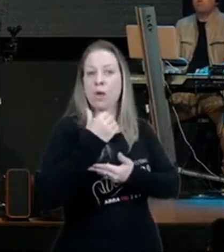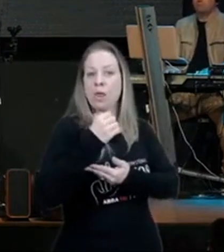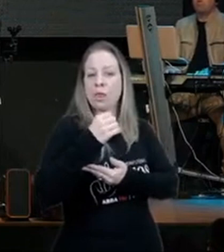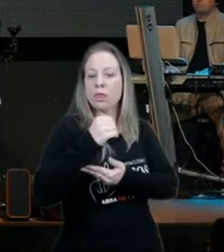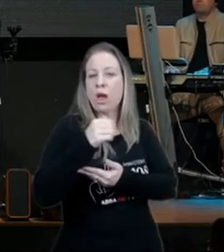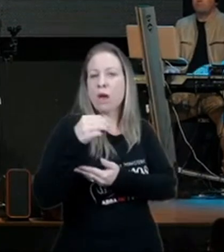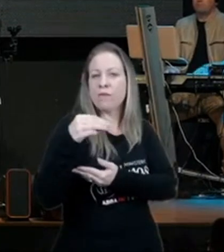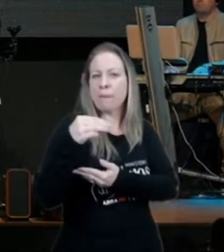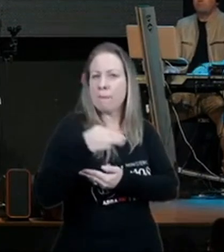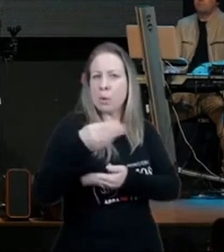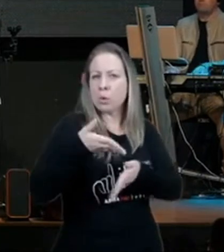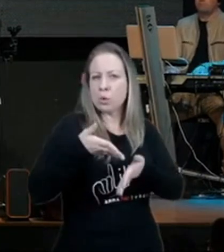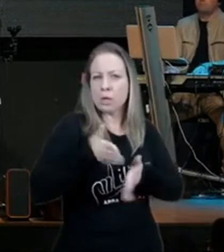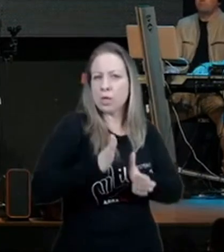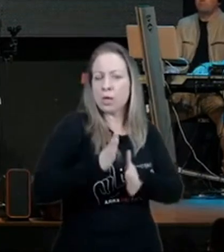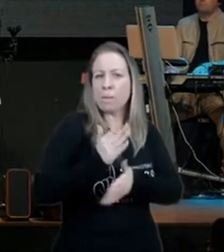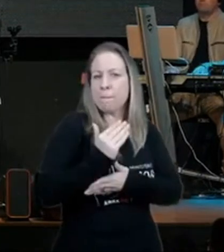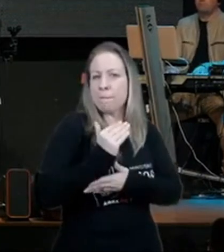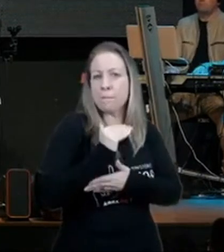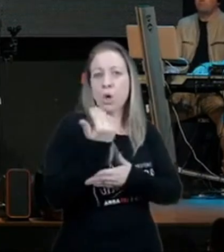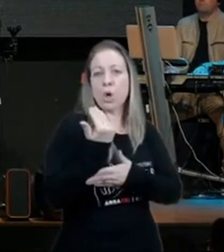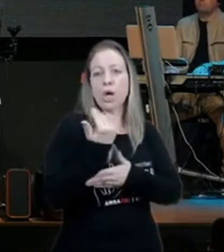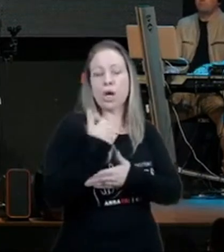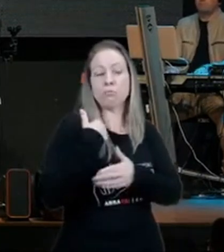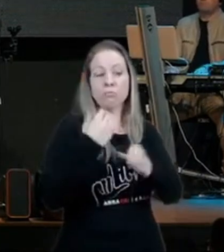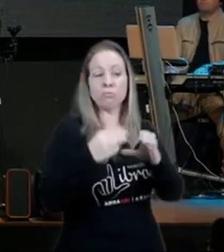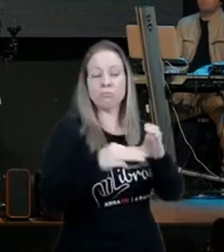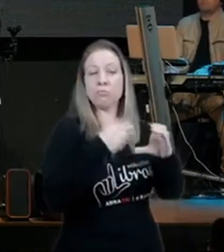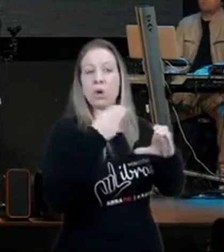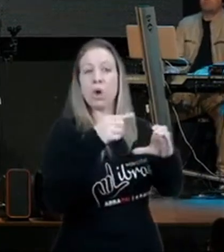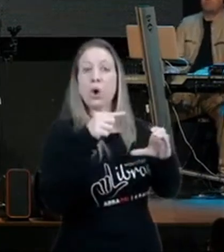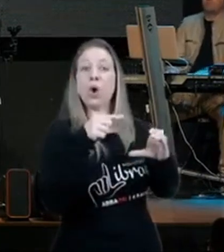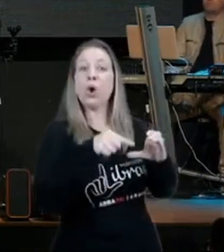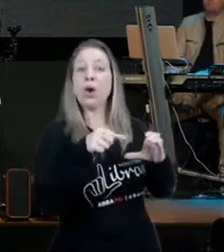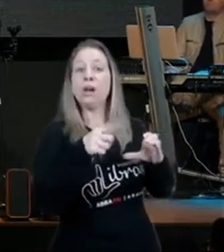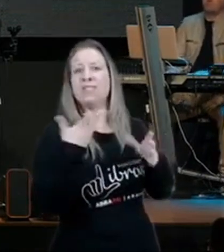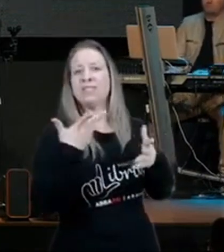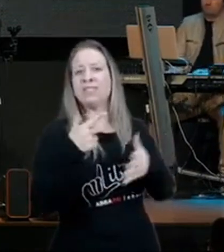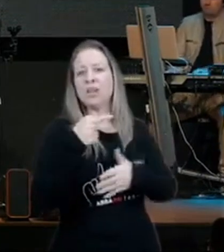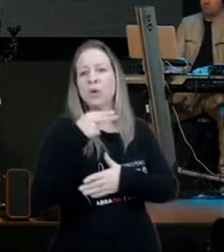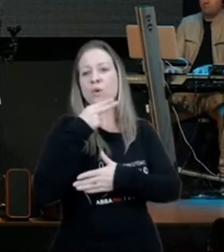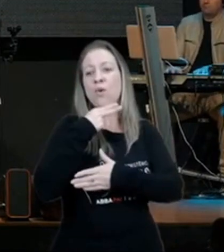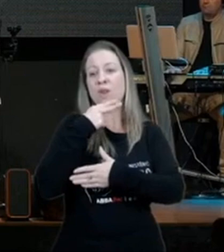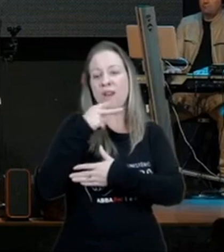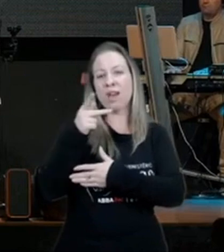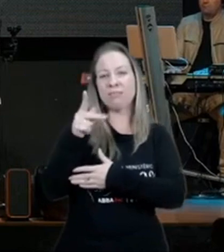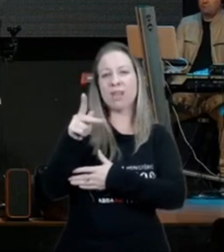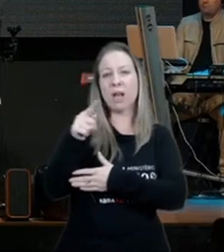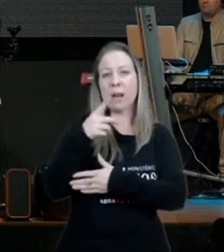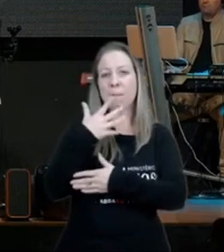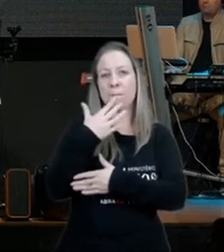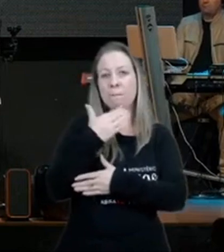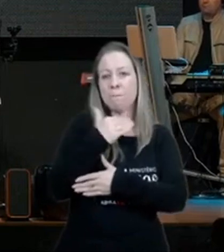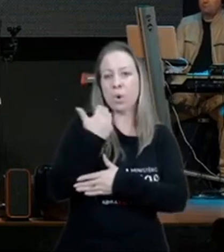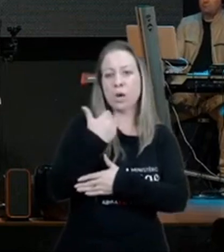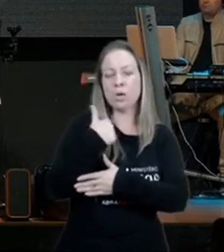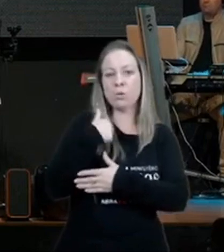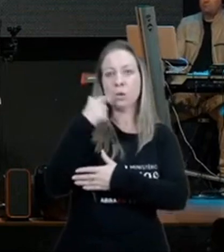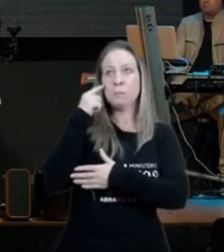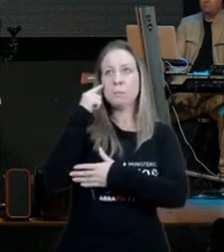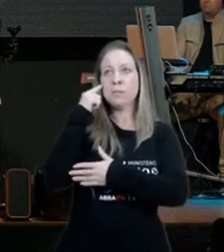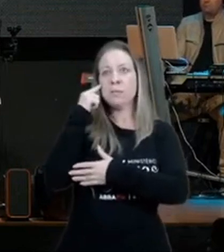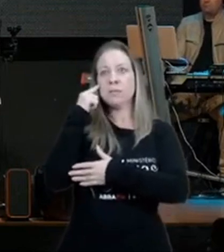um bebê, e eu recebi a mensagem, ó, o Dalério não está legal, o netinho, e na hora eu pensei, é,